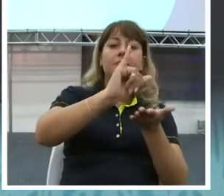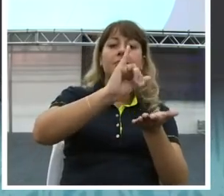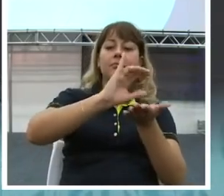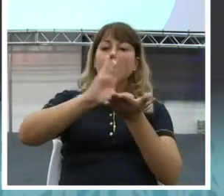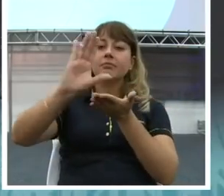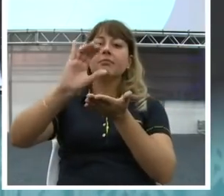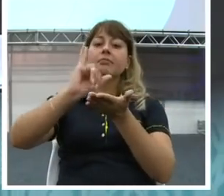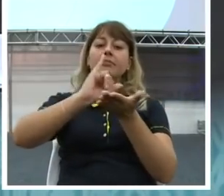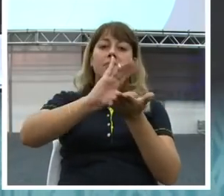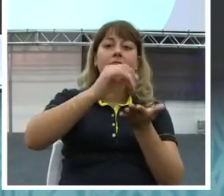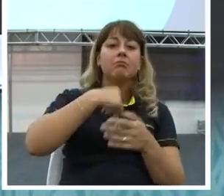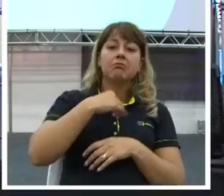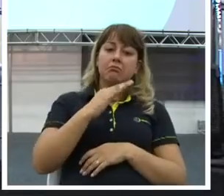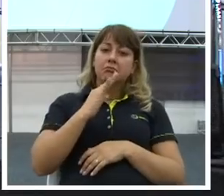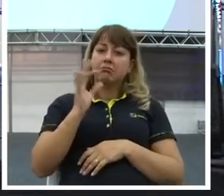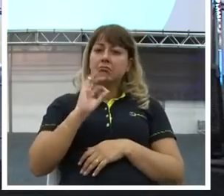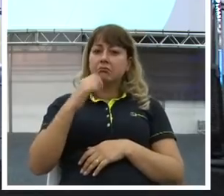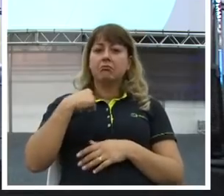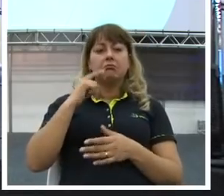dinheiro não será multiplicado.